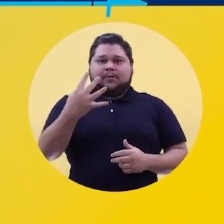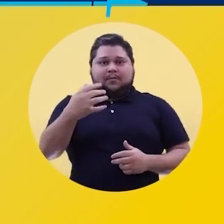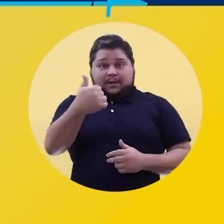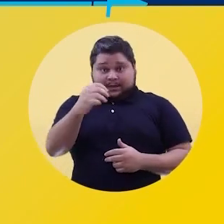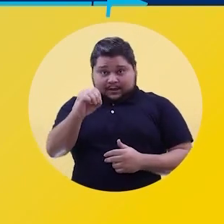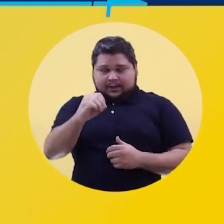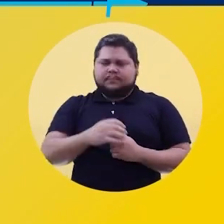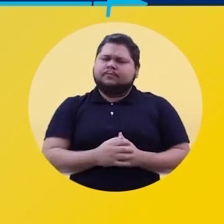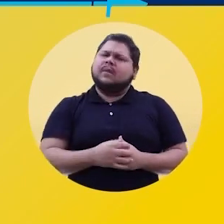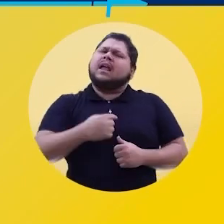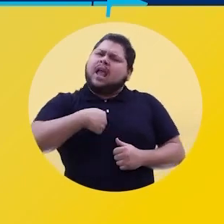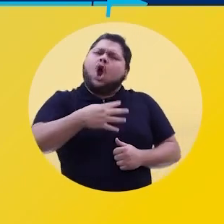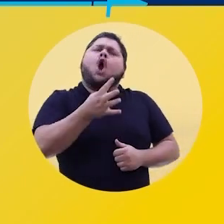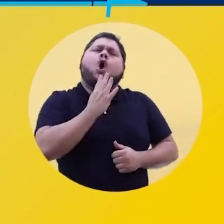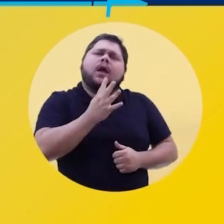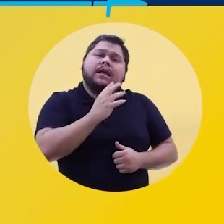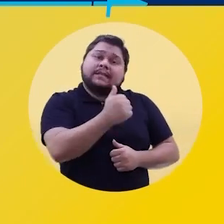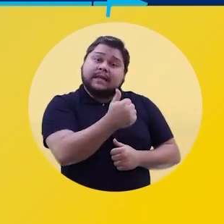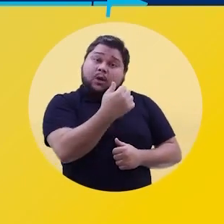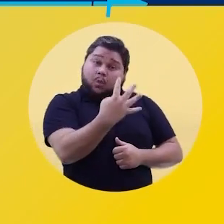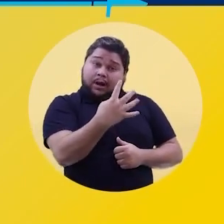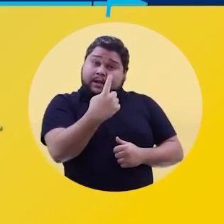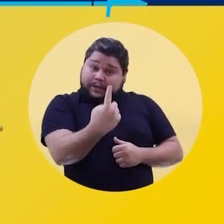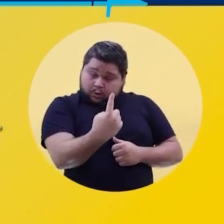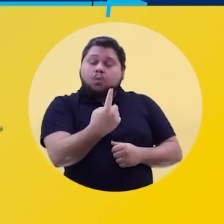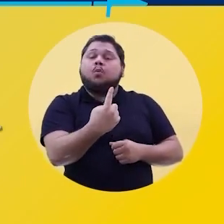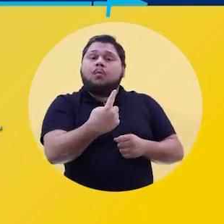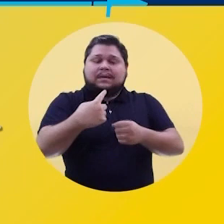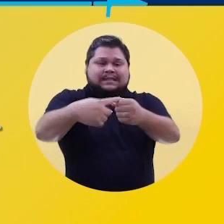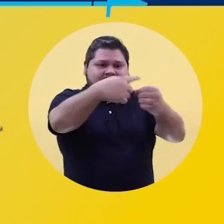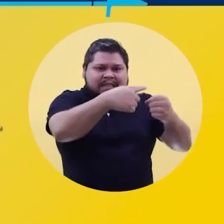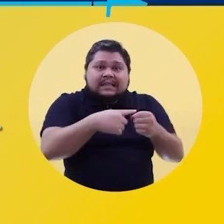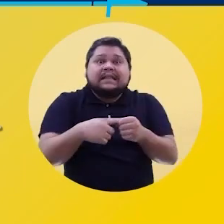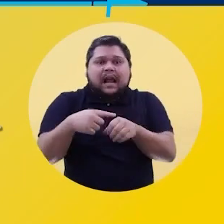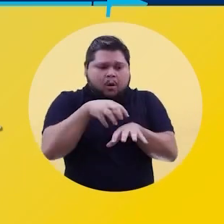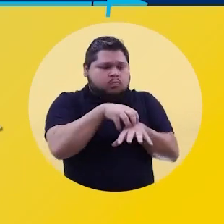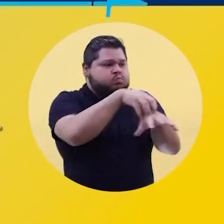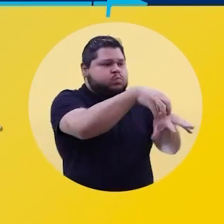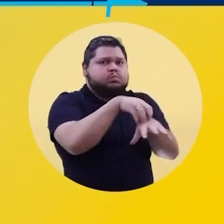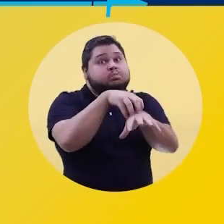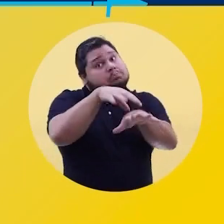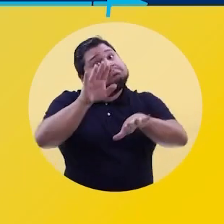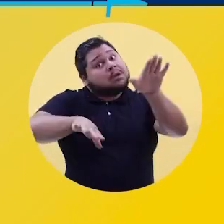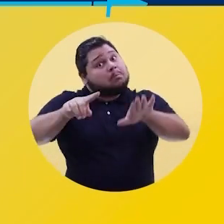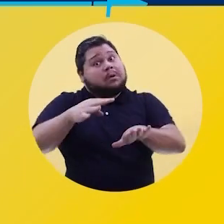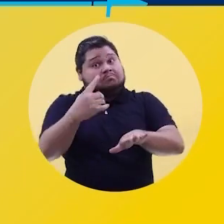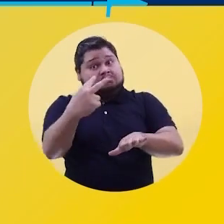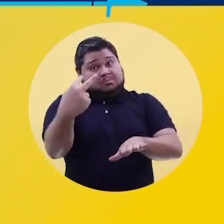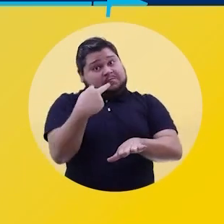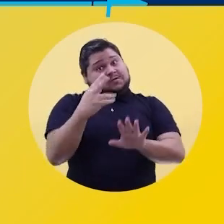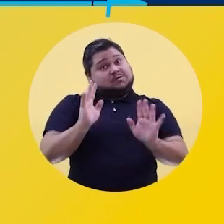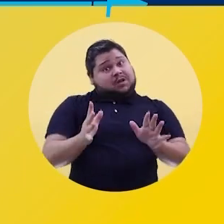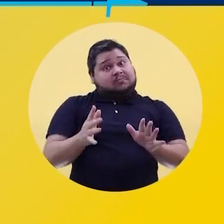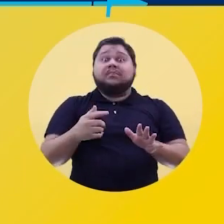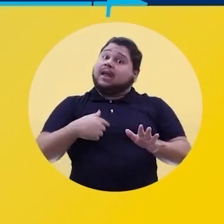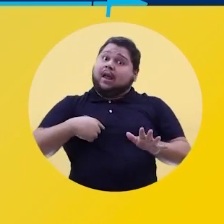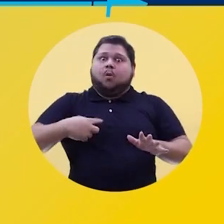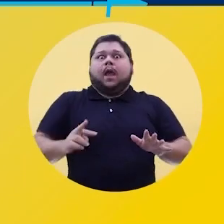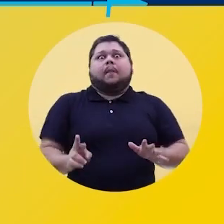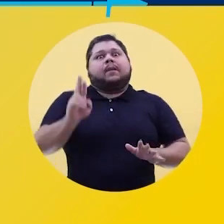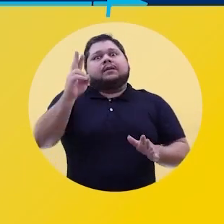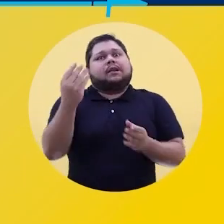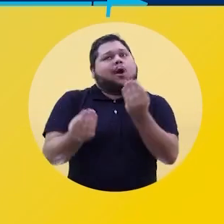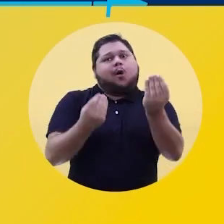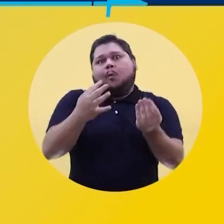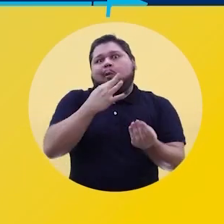deputada federal, vote 4410 Conheci os 141 municípios de Mato Grosso em uma van Talvez você tenha me visto passar na